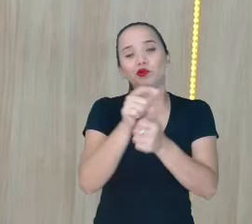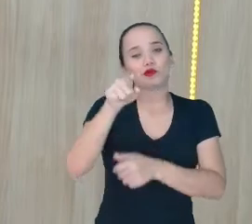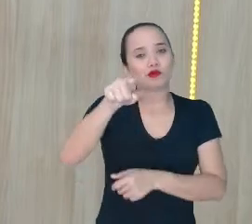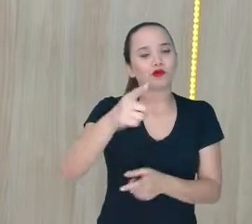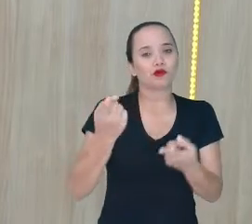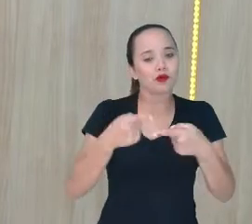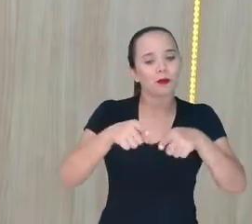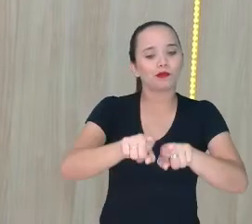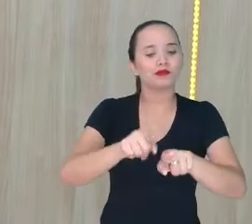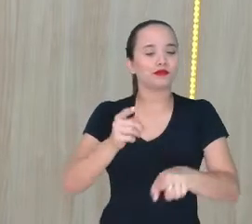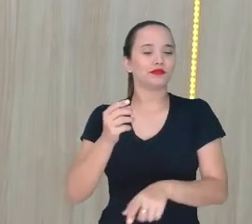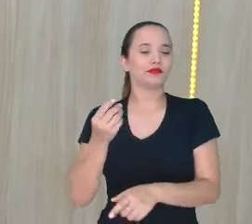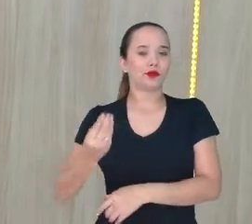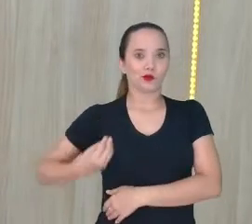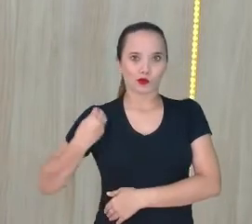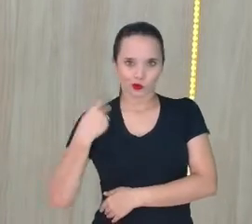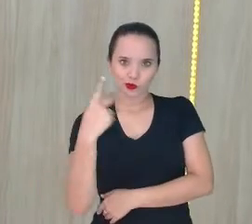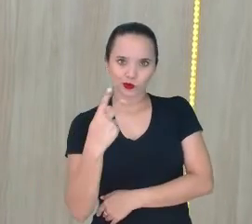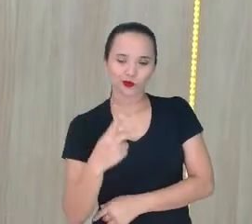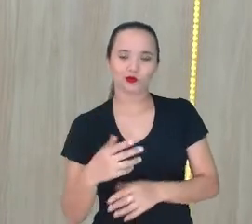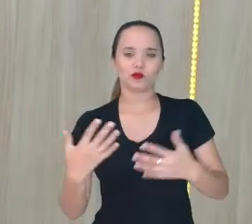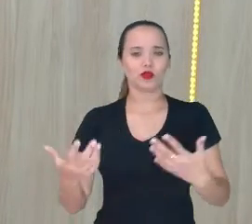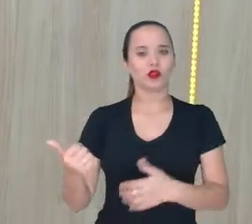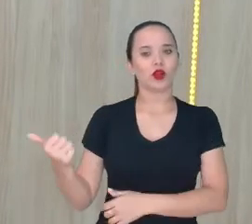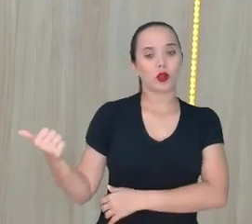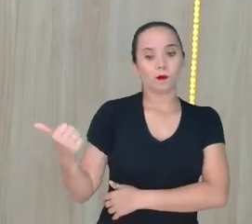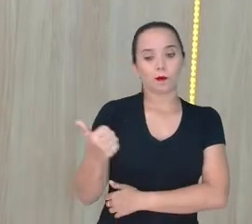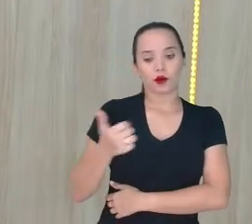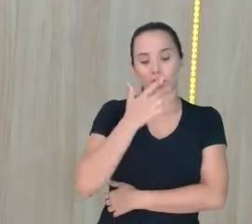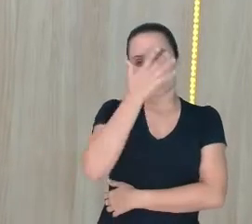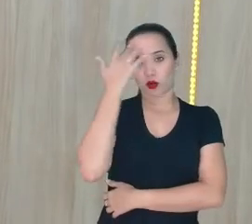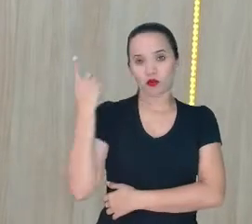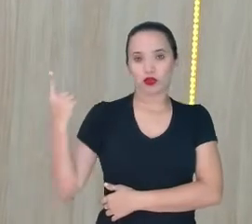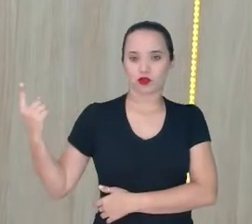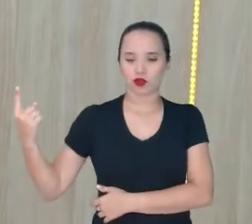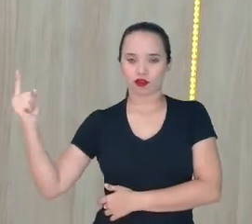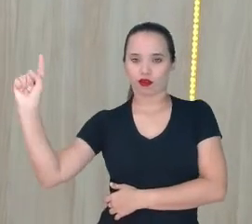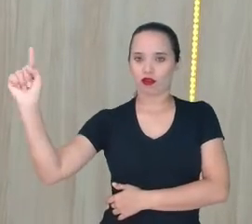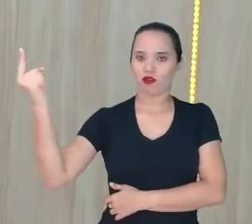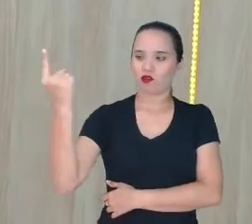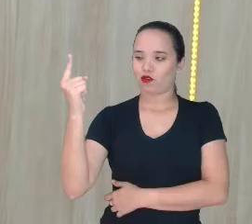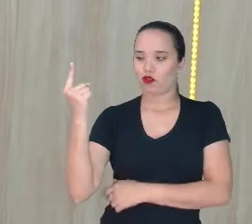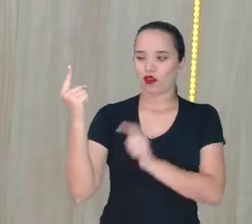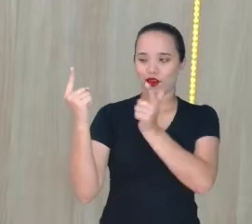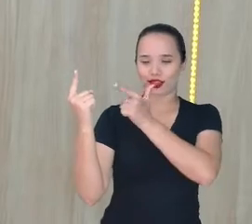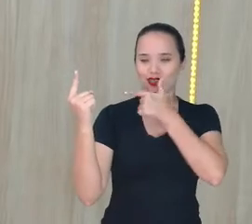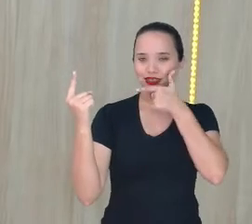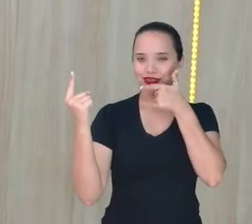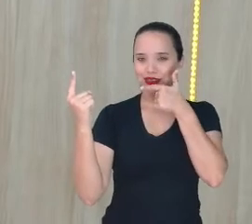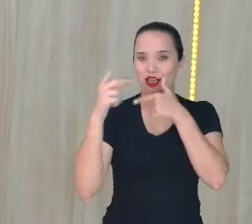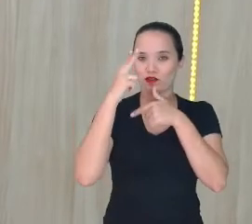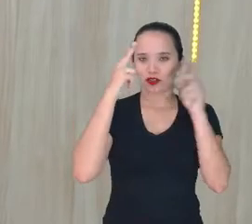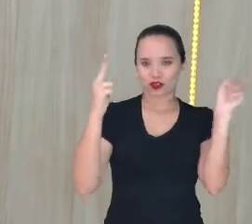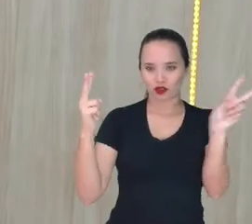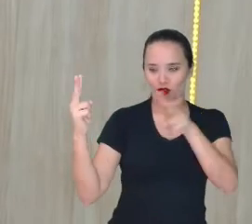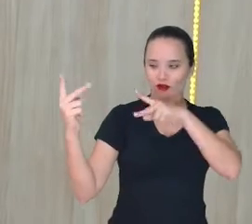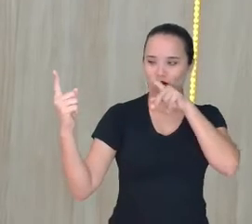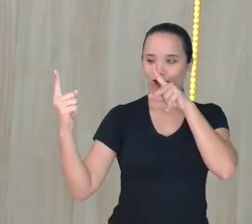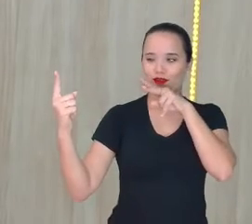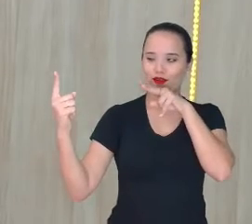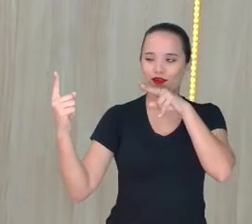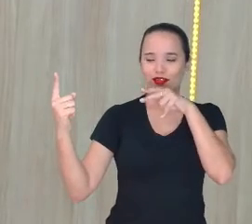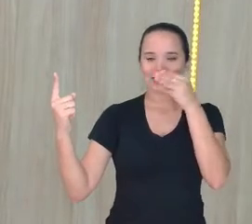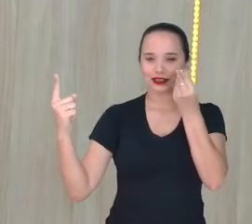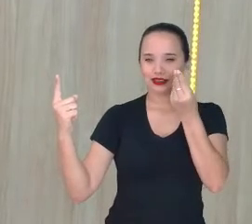vida Aí primeira Né Primeira pessoa Que chega assim Ao lado Né Com sorrisozinho Aí já chamou Sua atenção Aí você esquece Seu